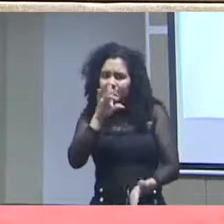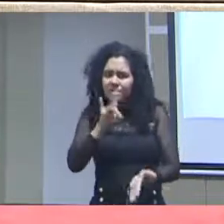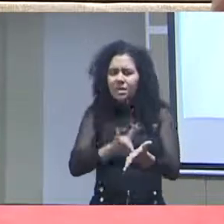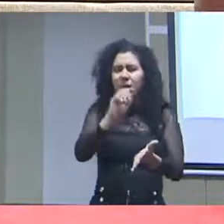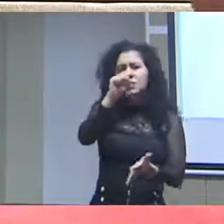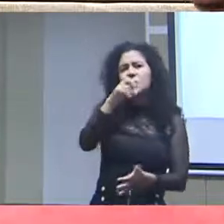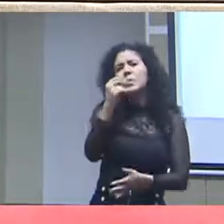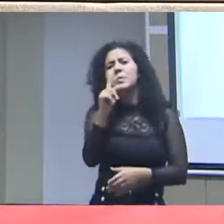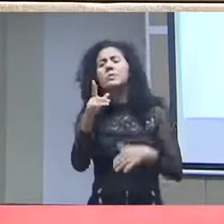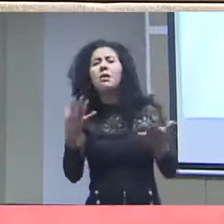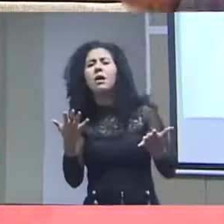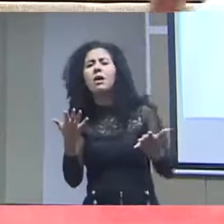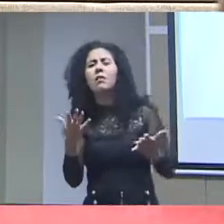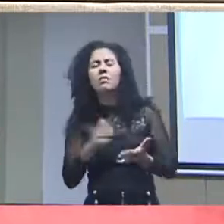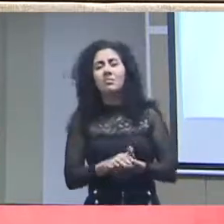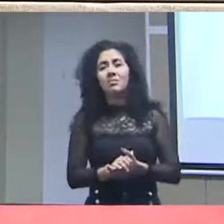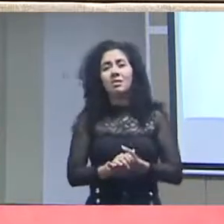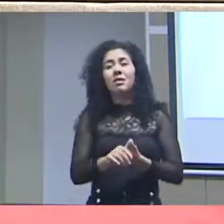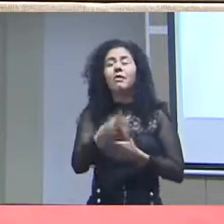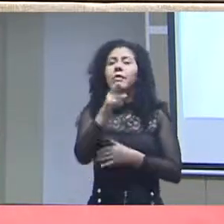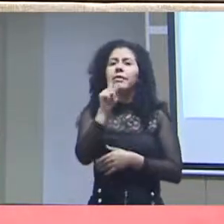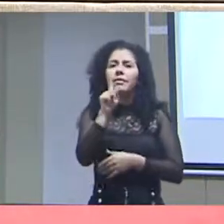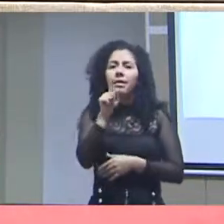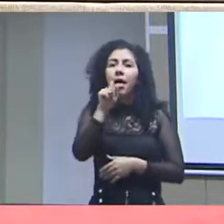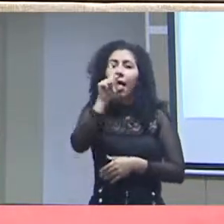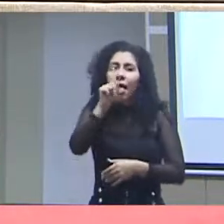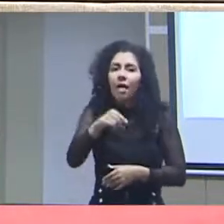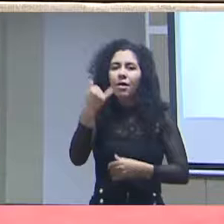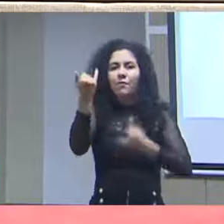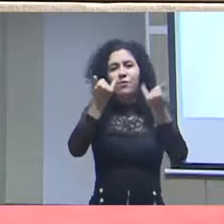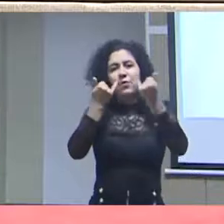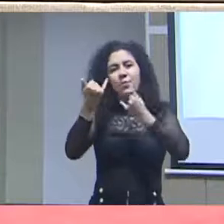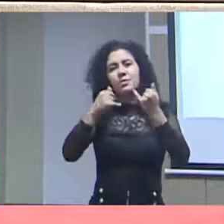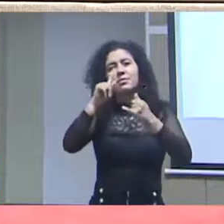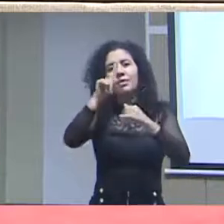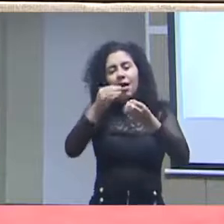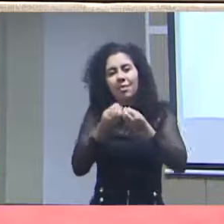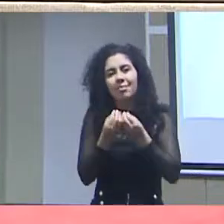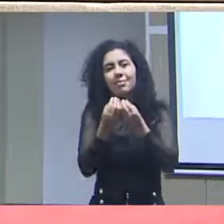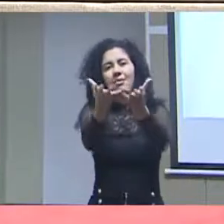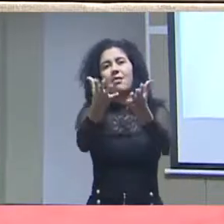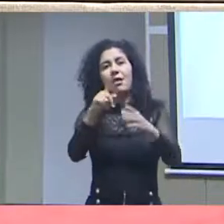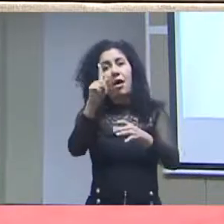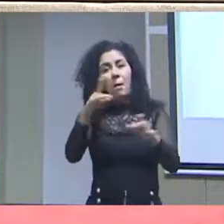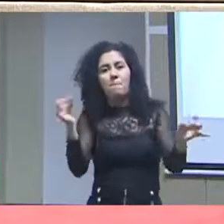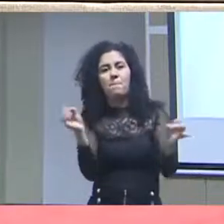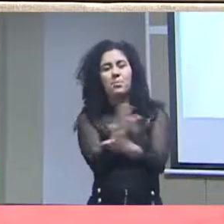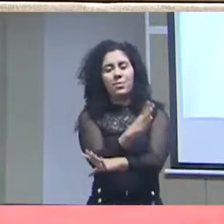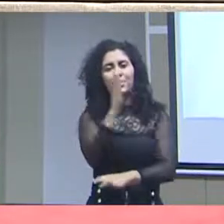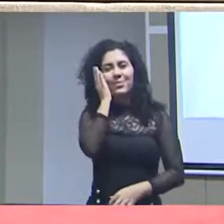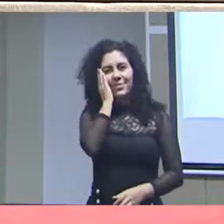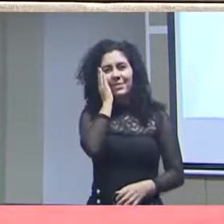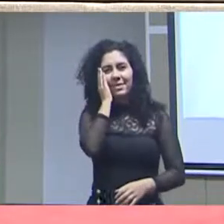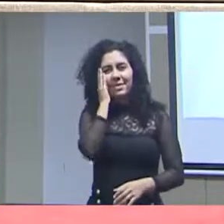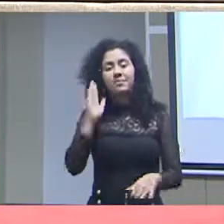coisa. Olha só, mas eles vão vencer a guerra. Sempre. E isso é informação dada. Isso é informação pronta.